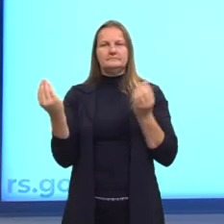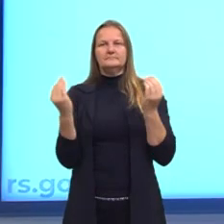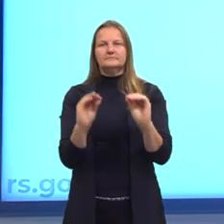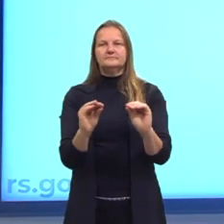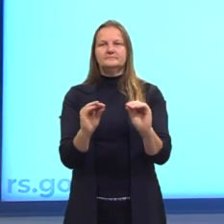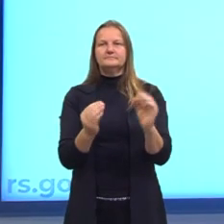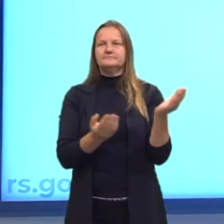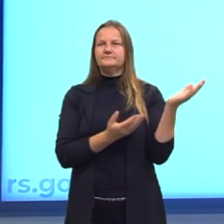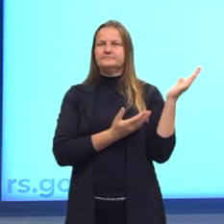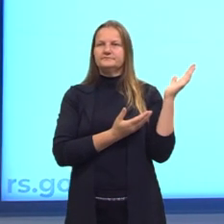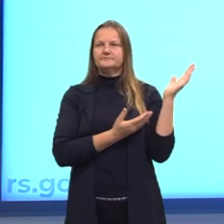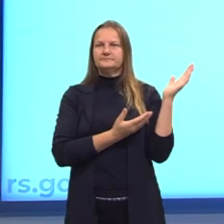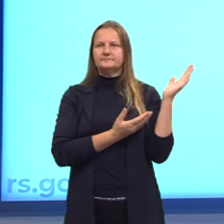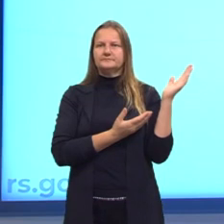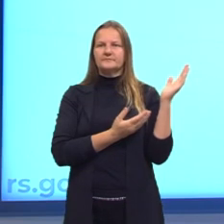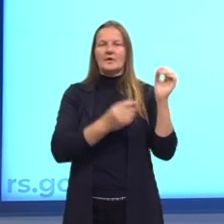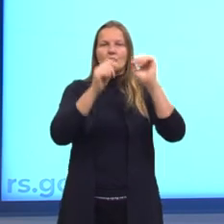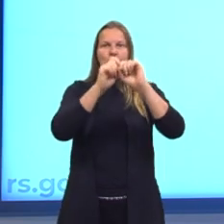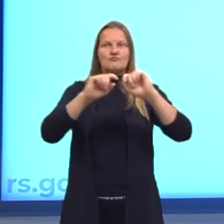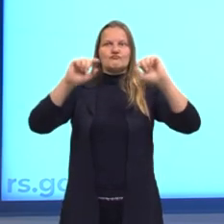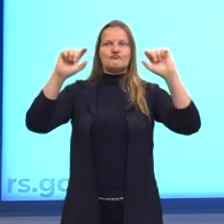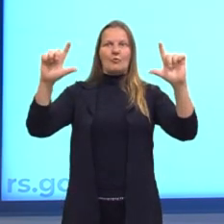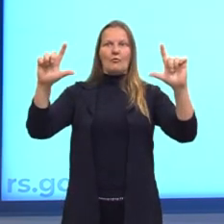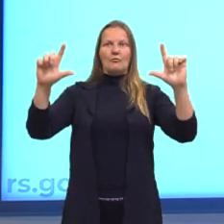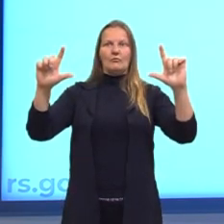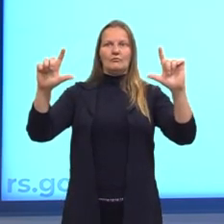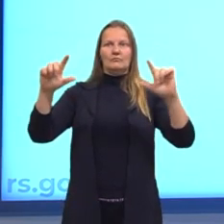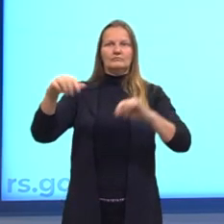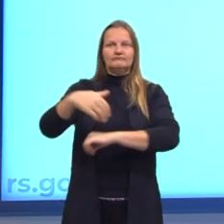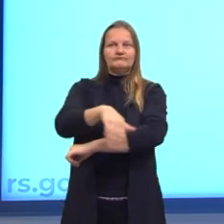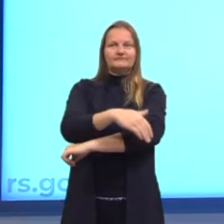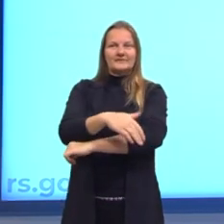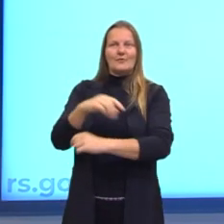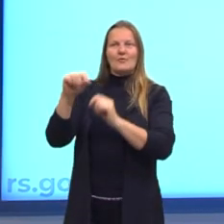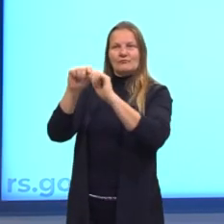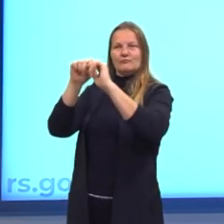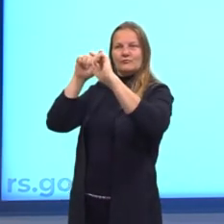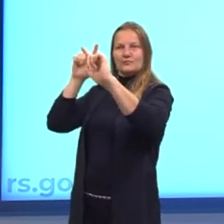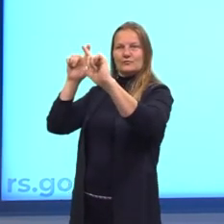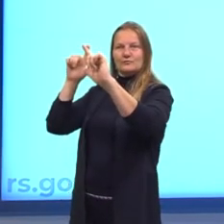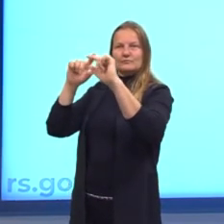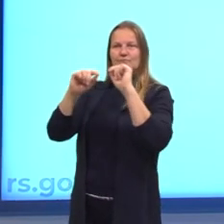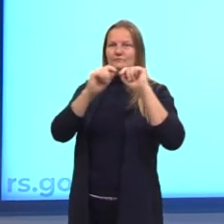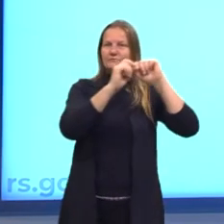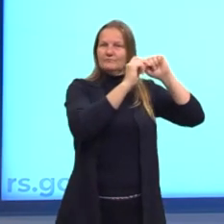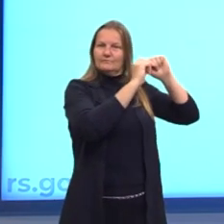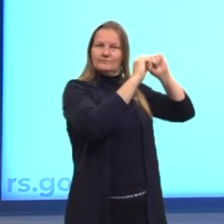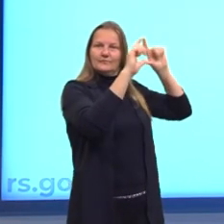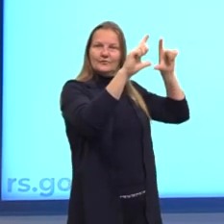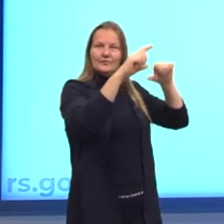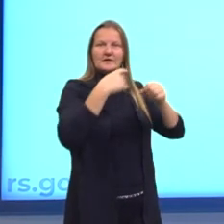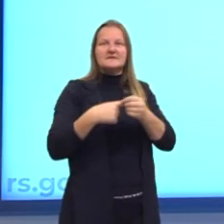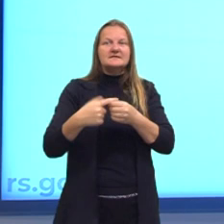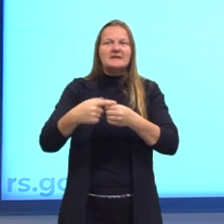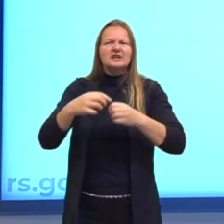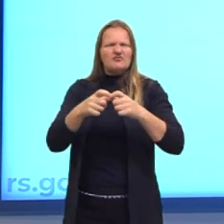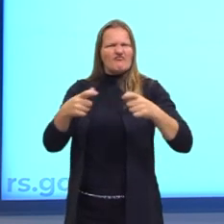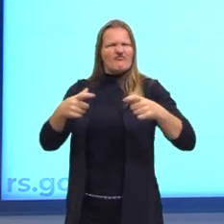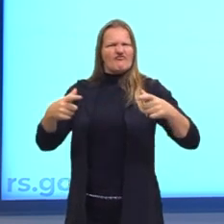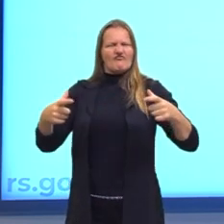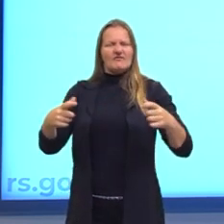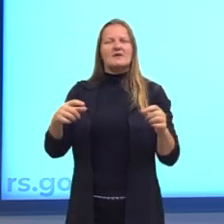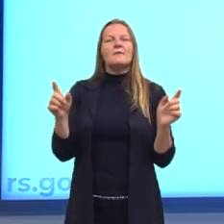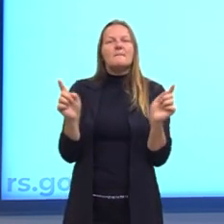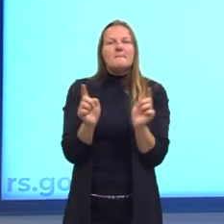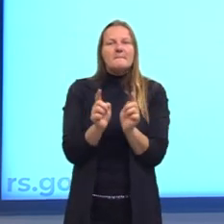exemplo, né? Um outdoor, que é um dos meios que a gente, que tá aí nas cidades maiores e até nas cidades